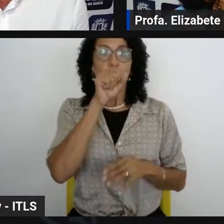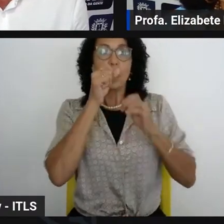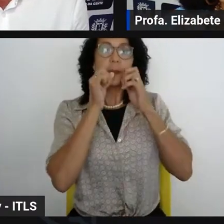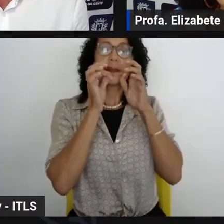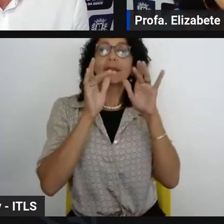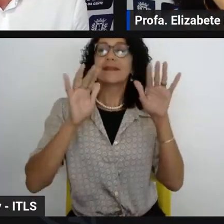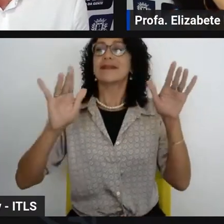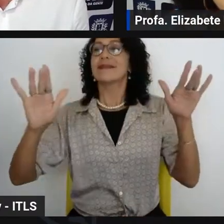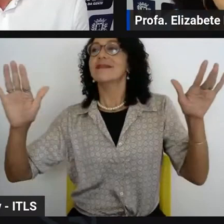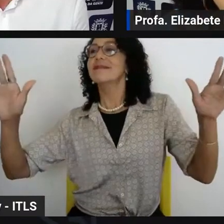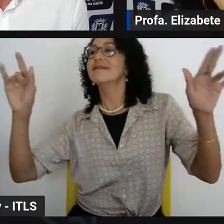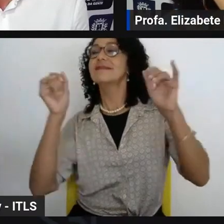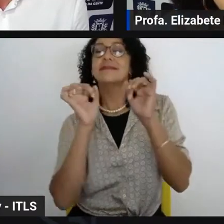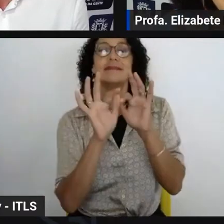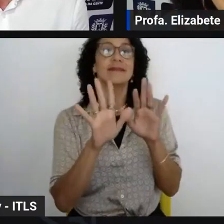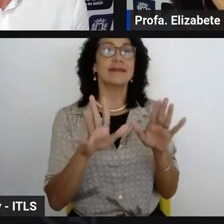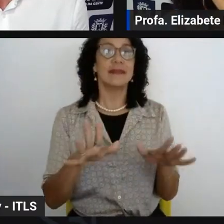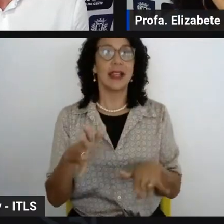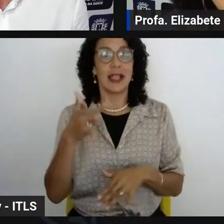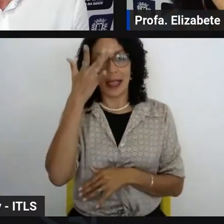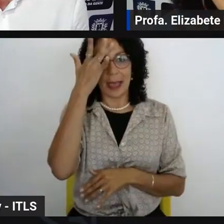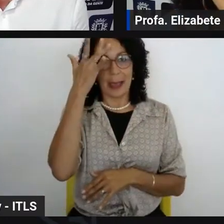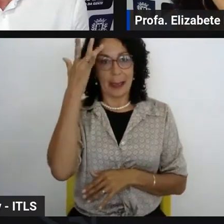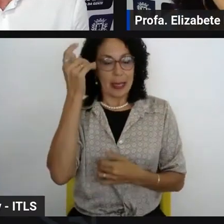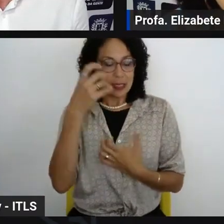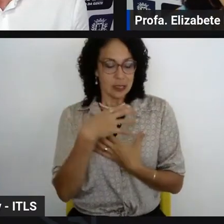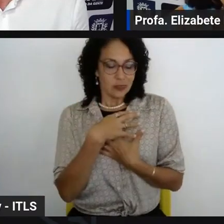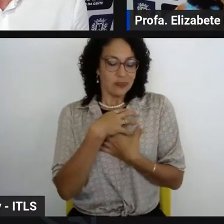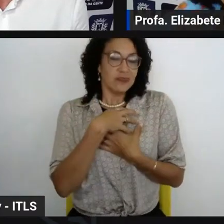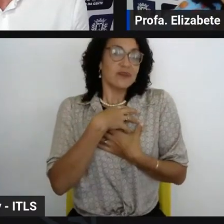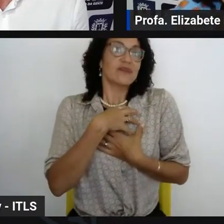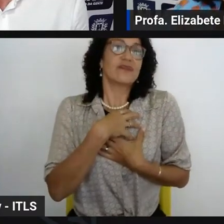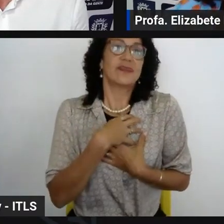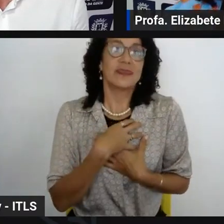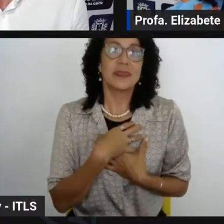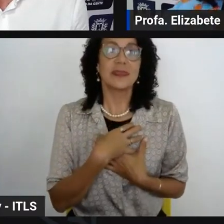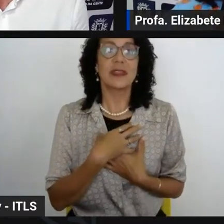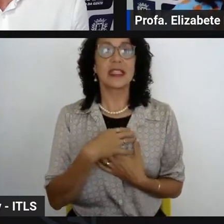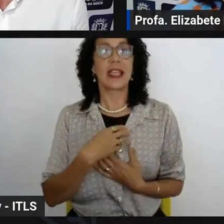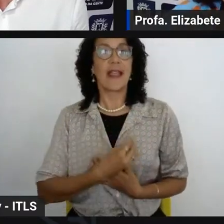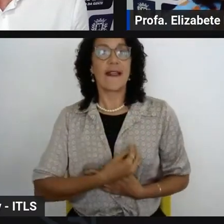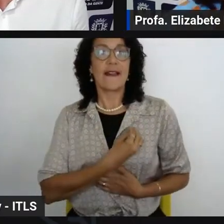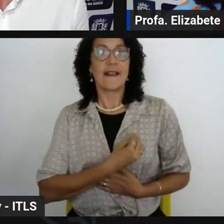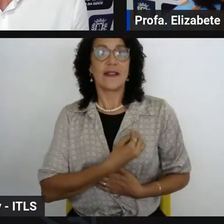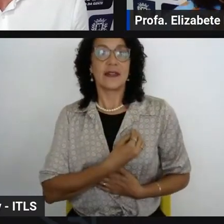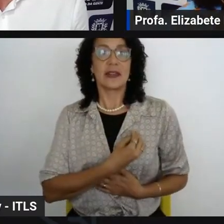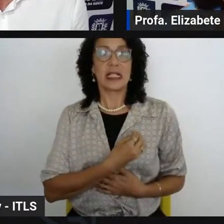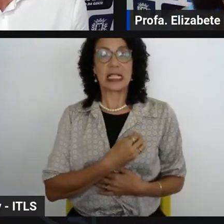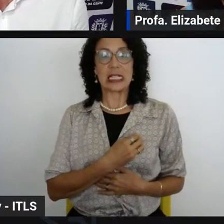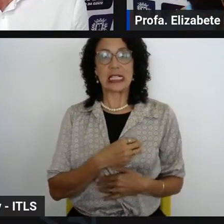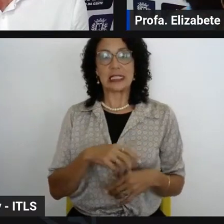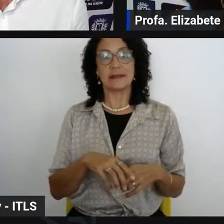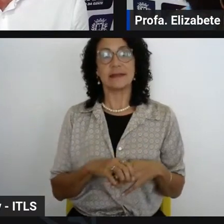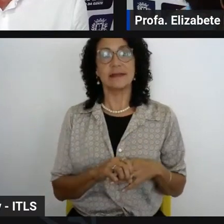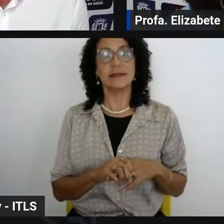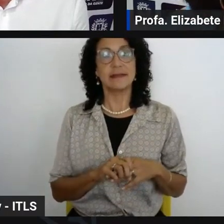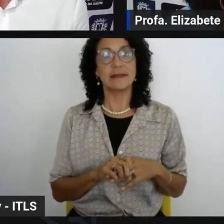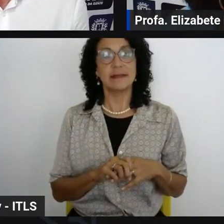para que me serve esta essência se a existência não me é concernante